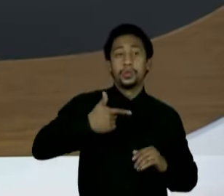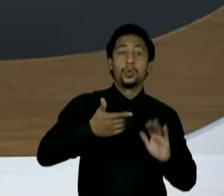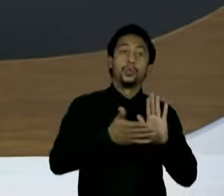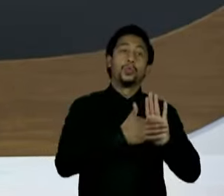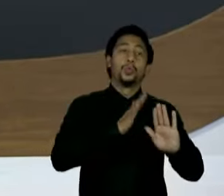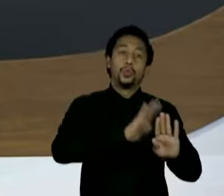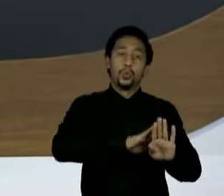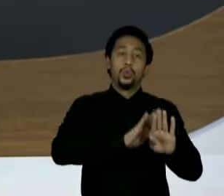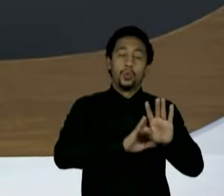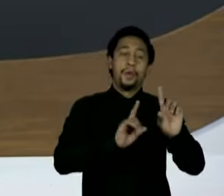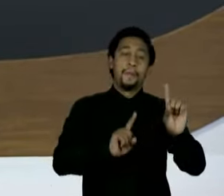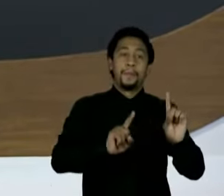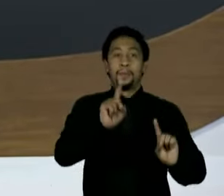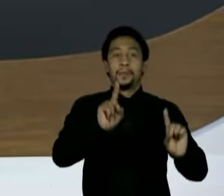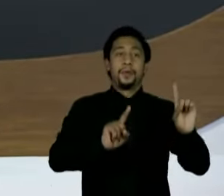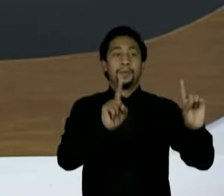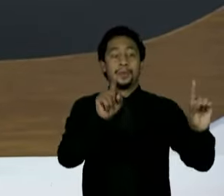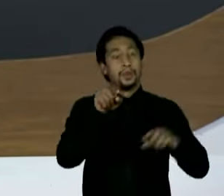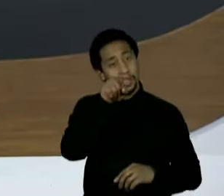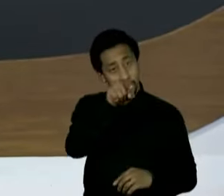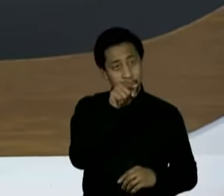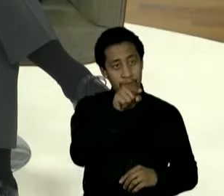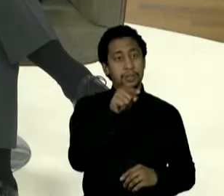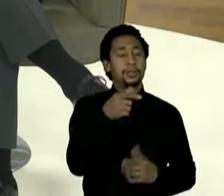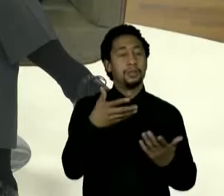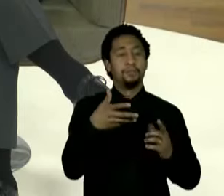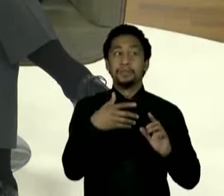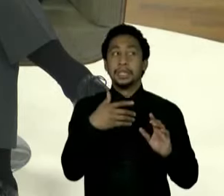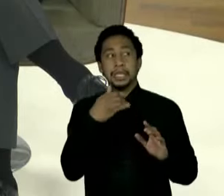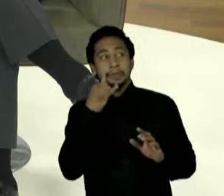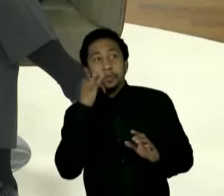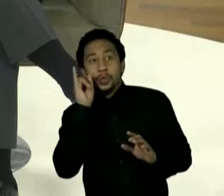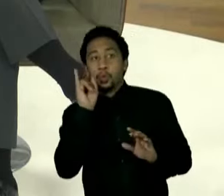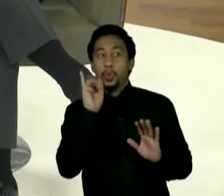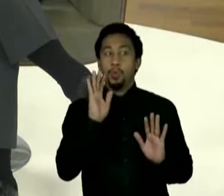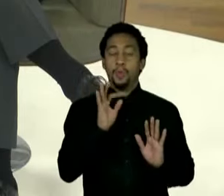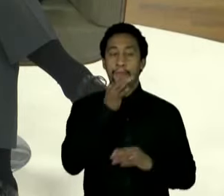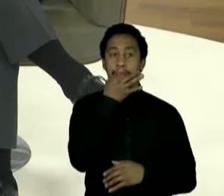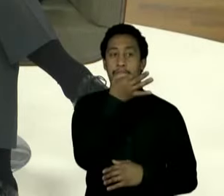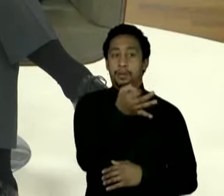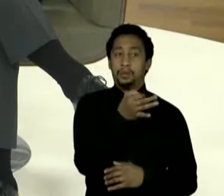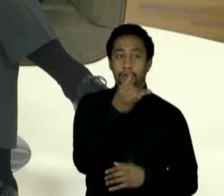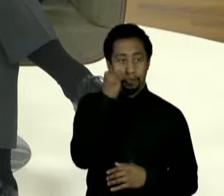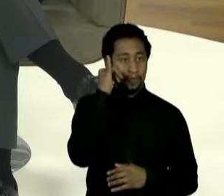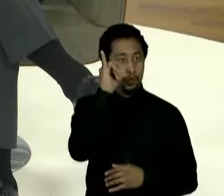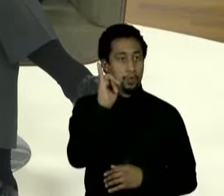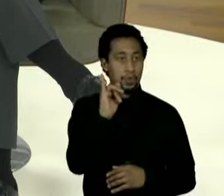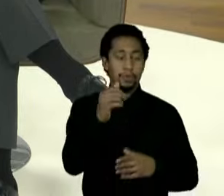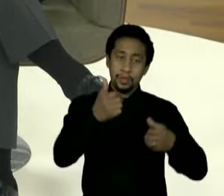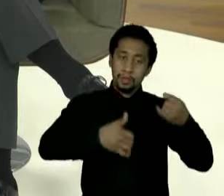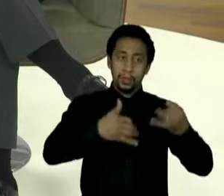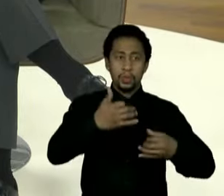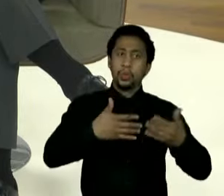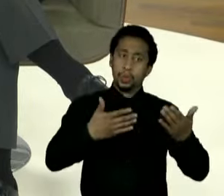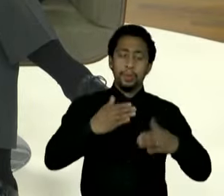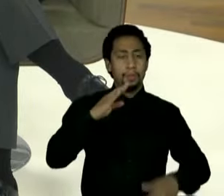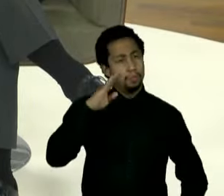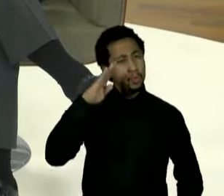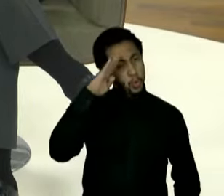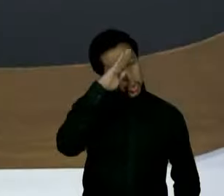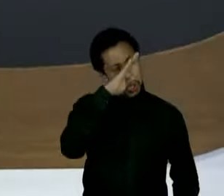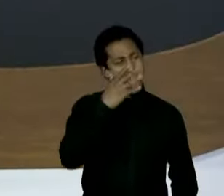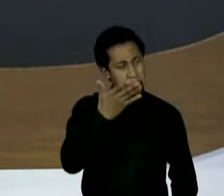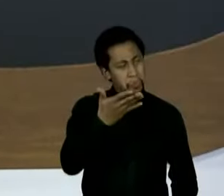posicionar e em diversas ocasiões o senhor evitou fazer isso. O senhor chegou a dizer que o Bolsonaro era muito autêntico, a